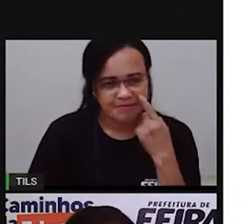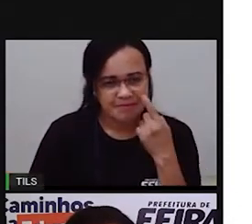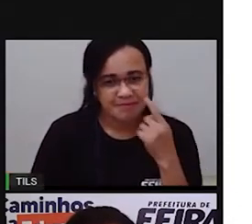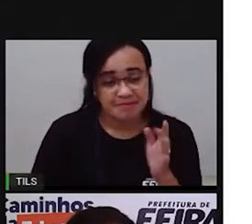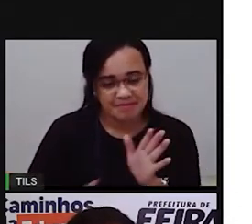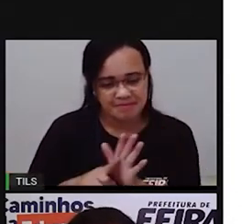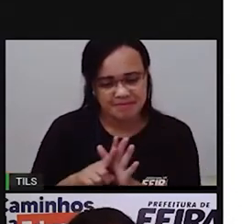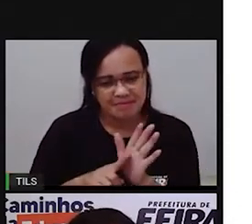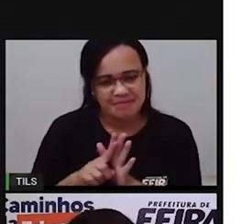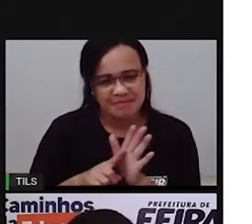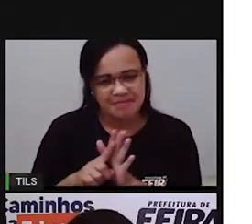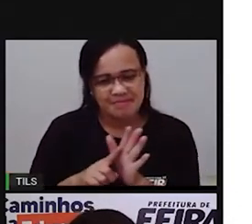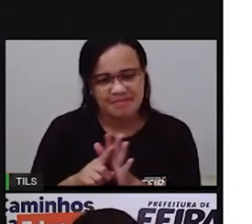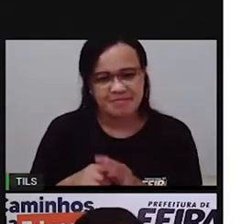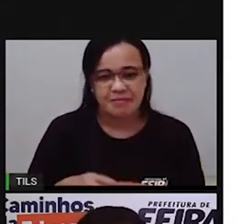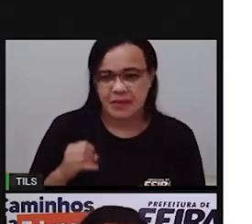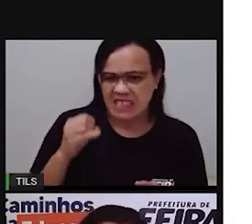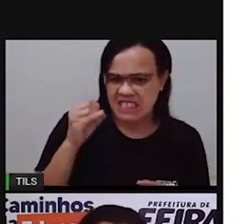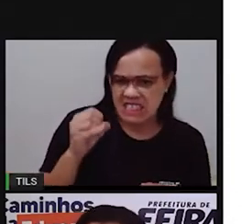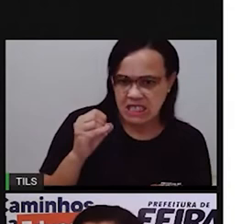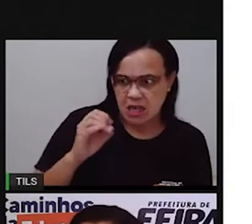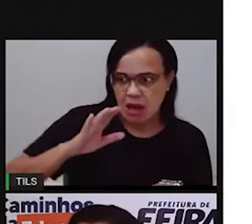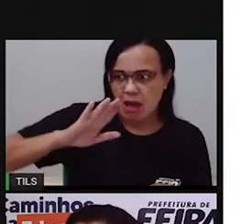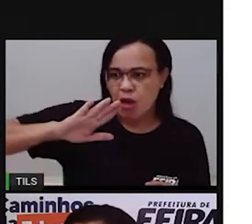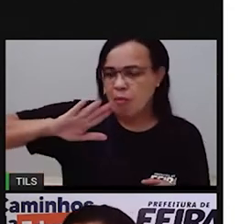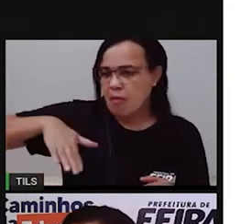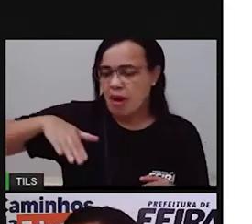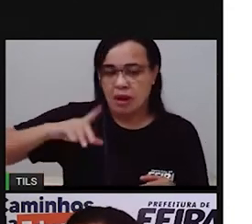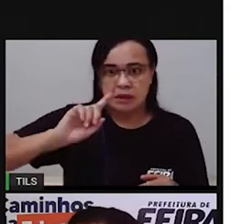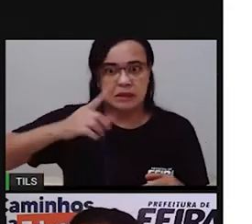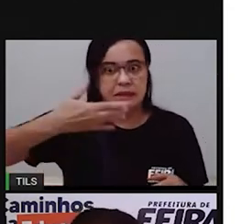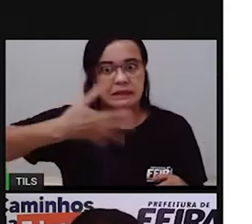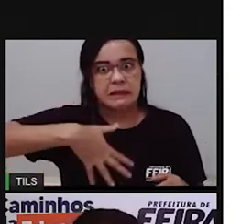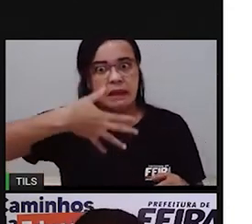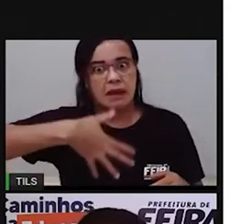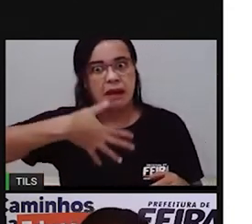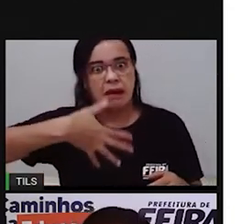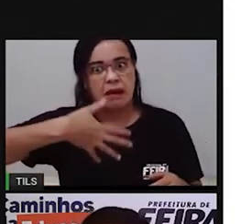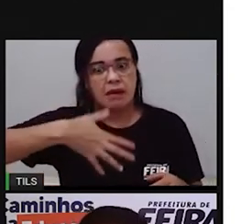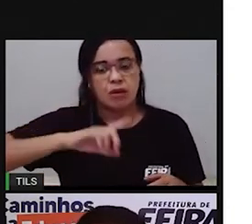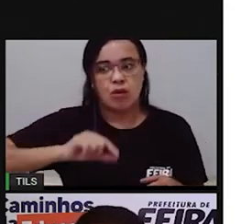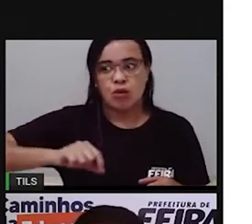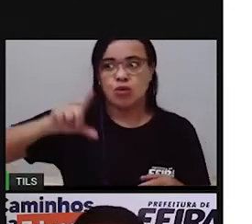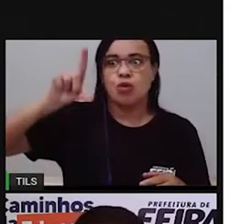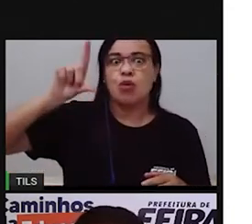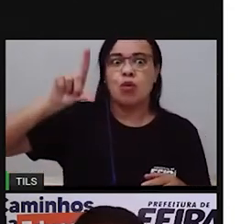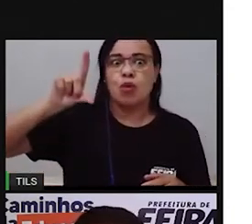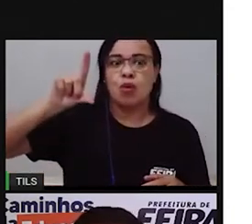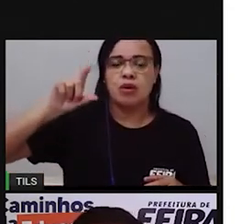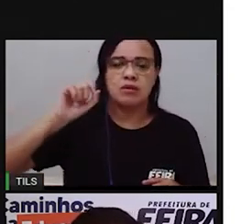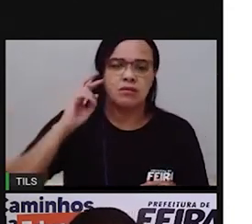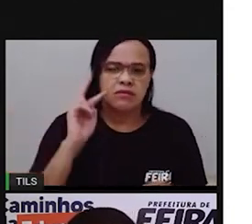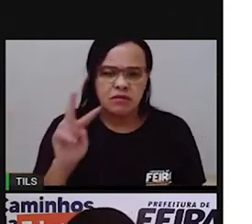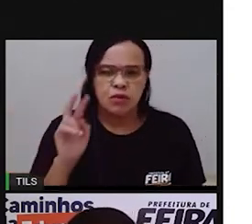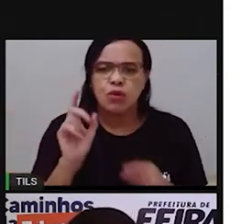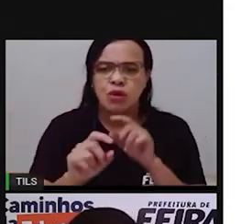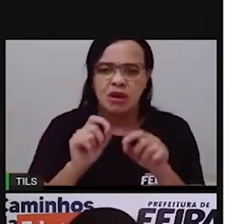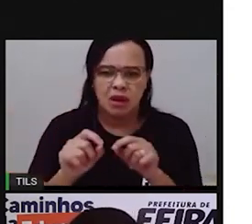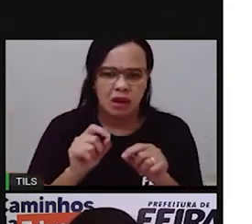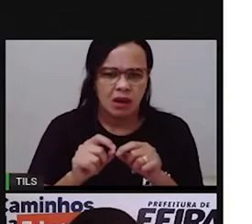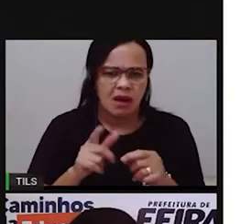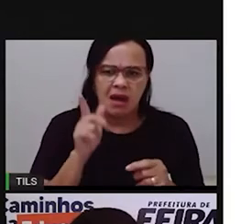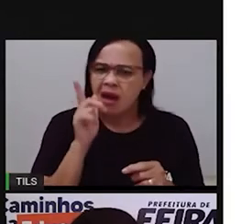se for um valor alto significa que vocês estão consumindo muita água não é isso? é realmente